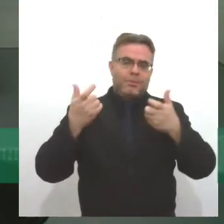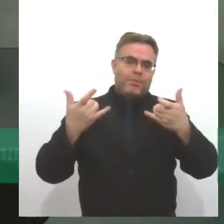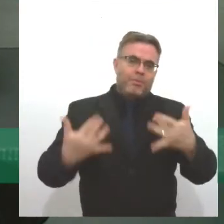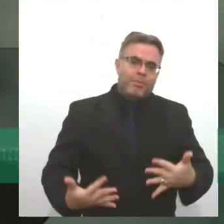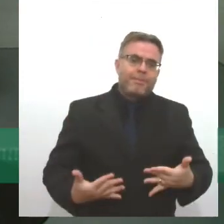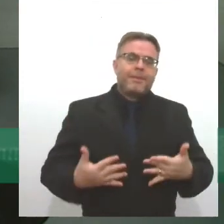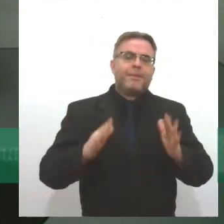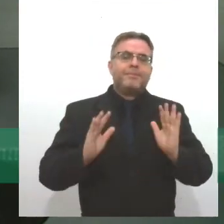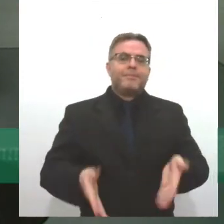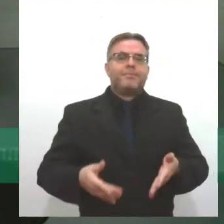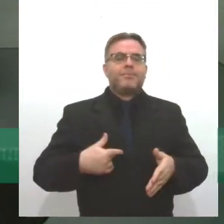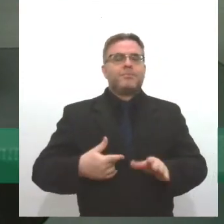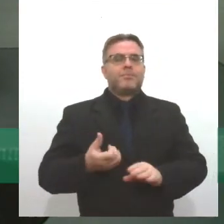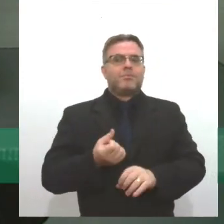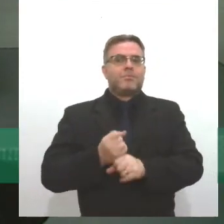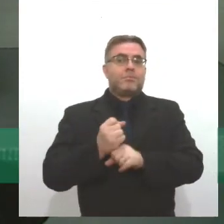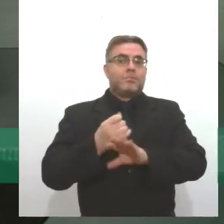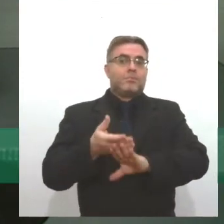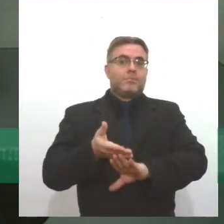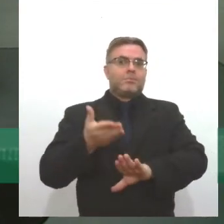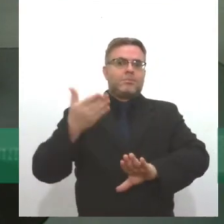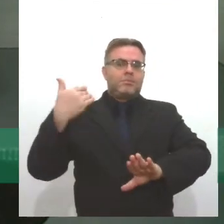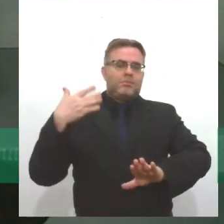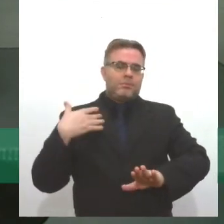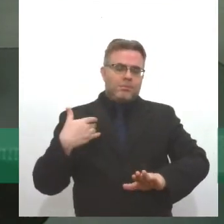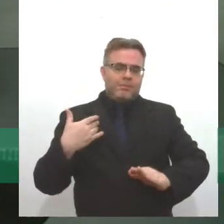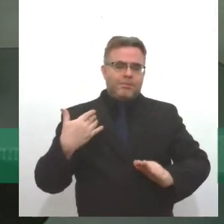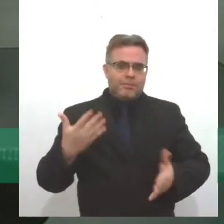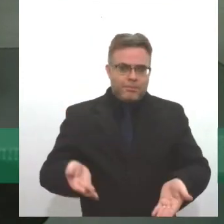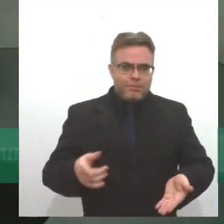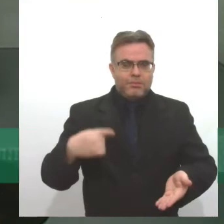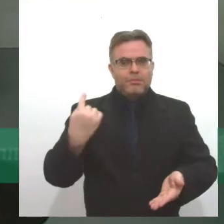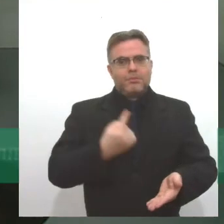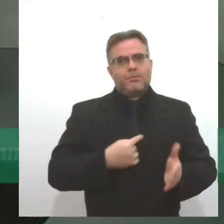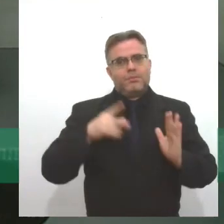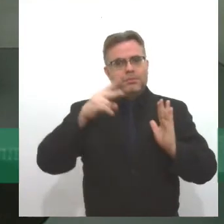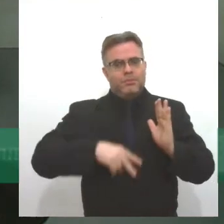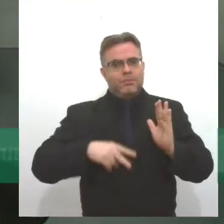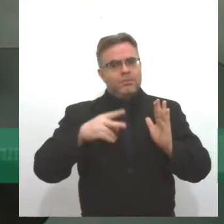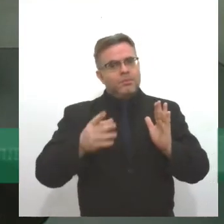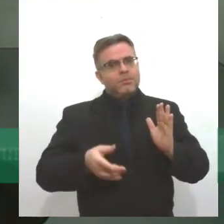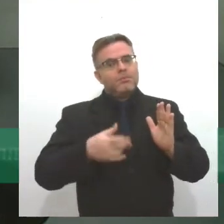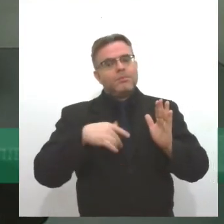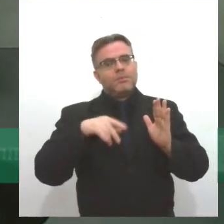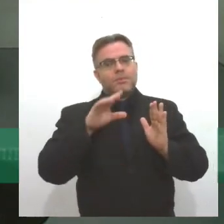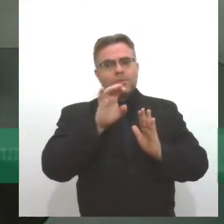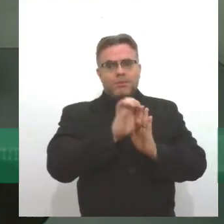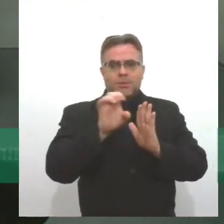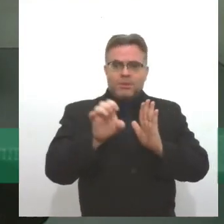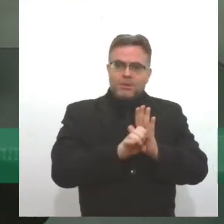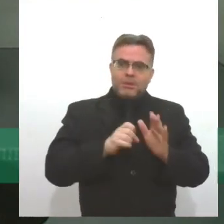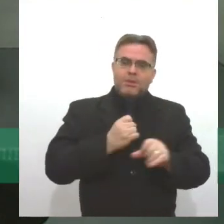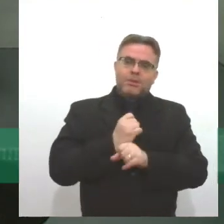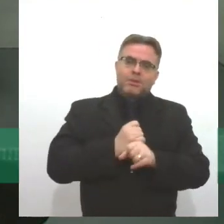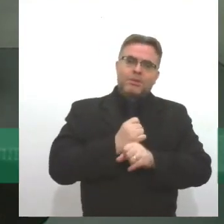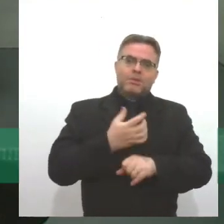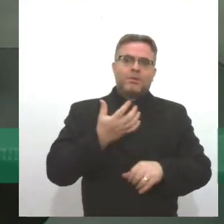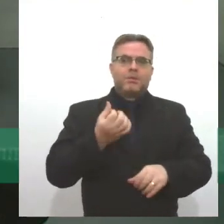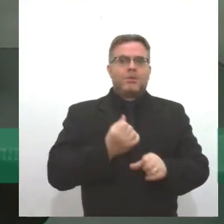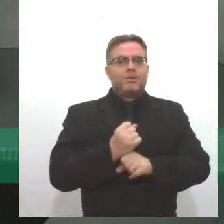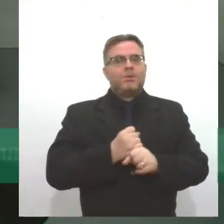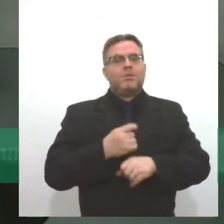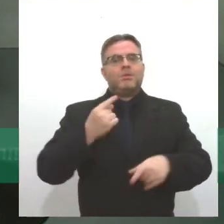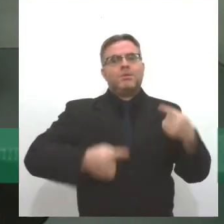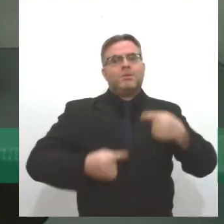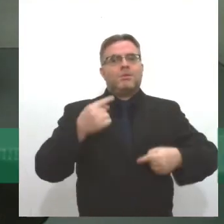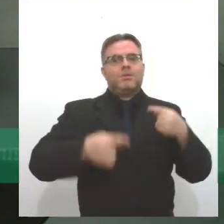que vem se arrastando há muito tempo, basta olharmos o próprio projeto do estatuto, que já se alonga há cerca de seis anos em debate